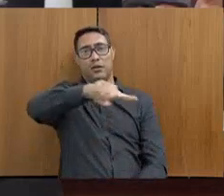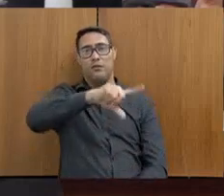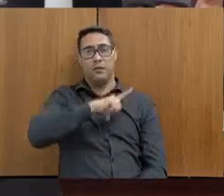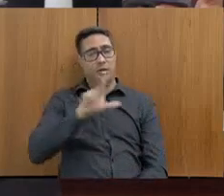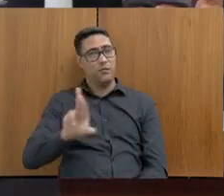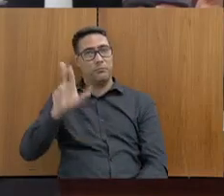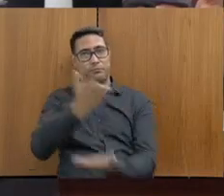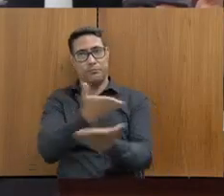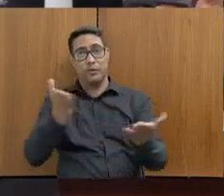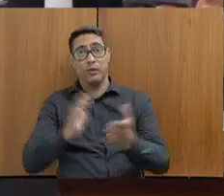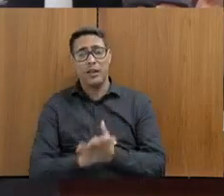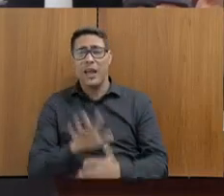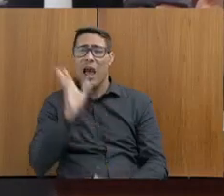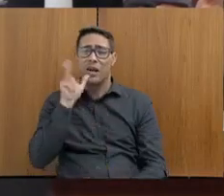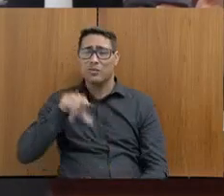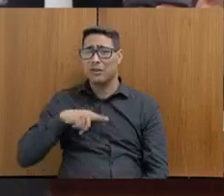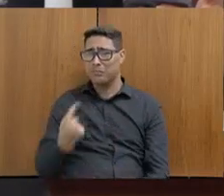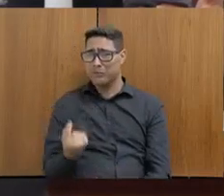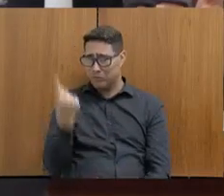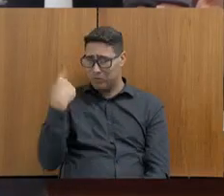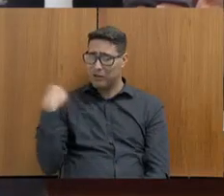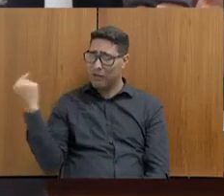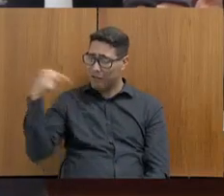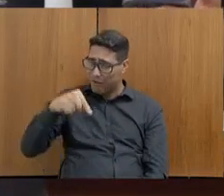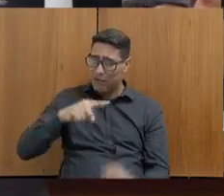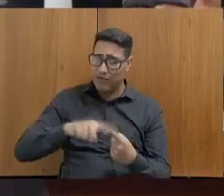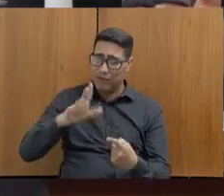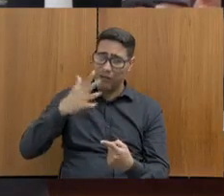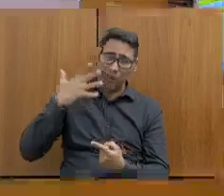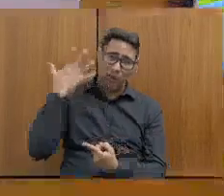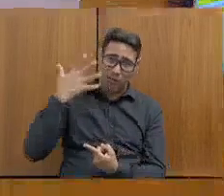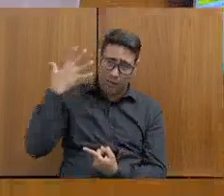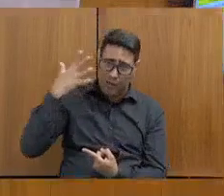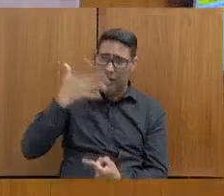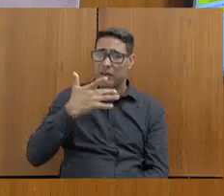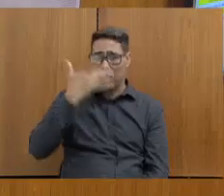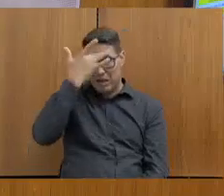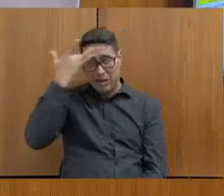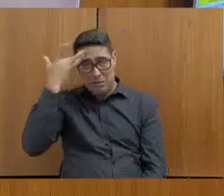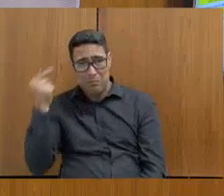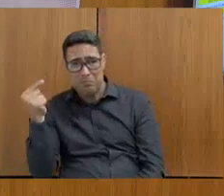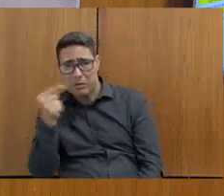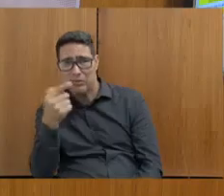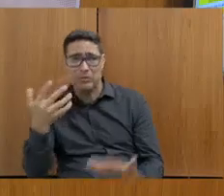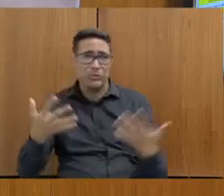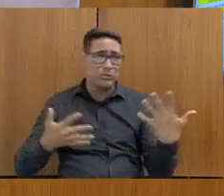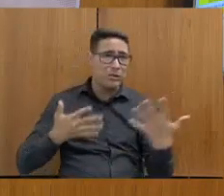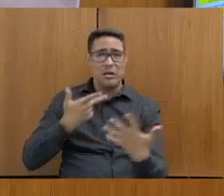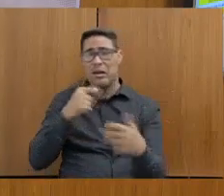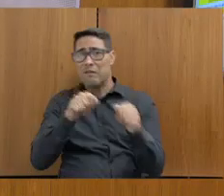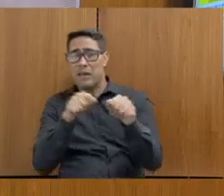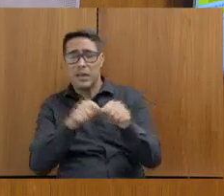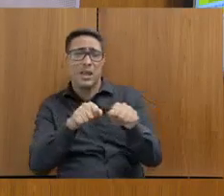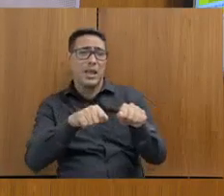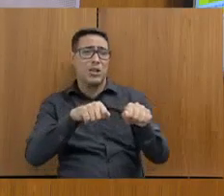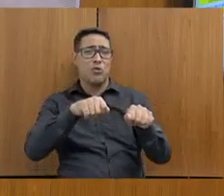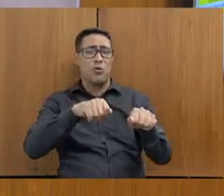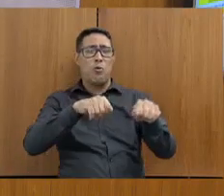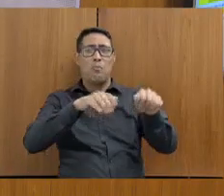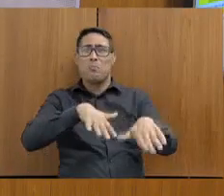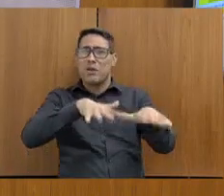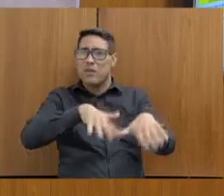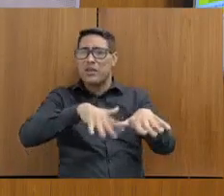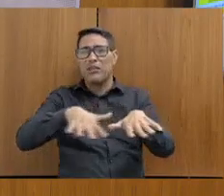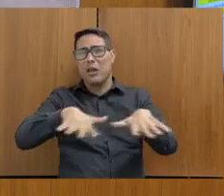absurdo quando ela chega aqui e fala que pessoas simples fazendo manifestações sobre